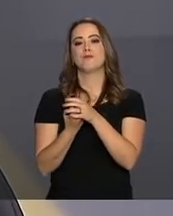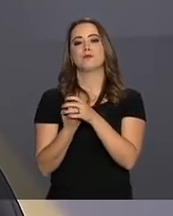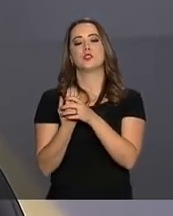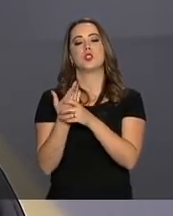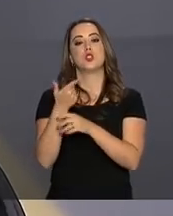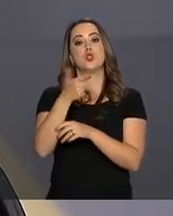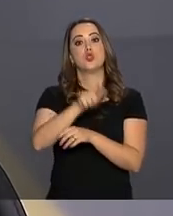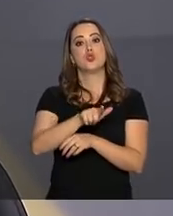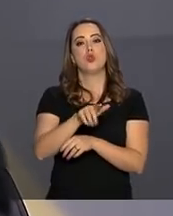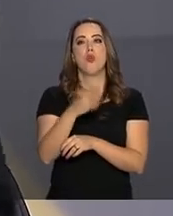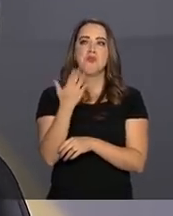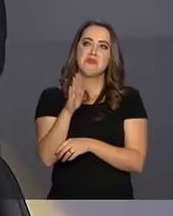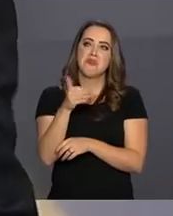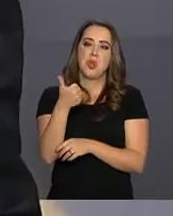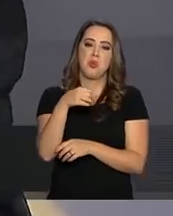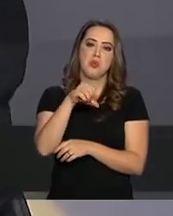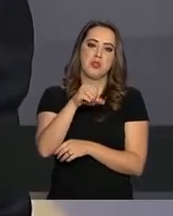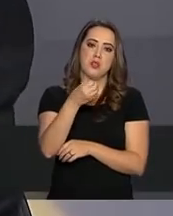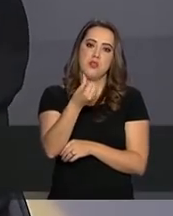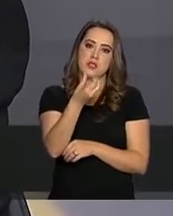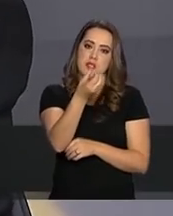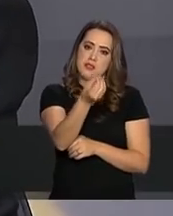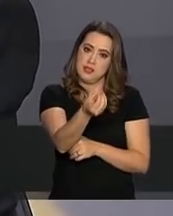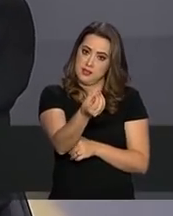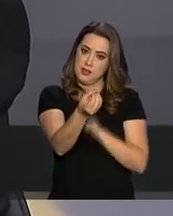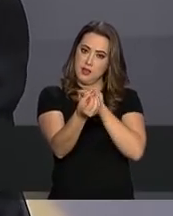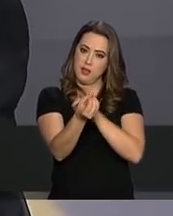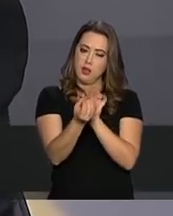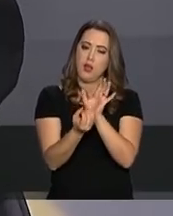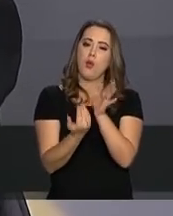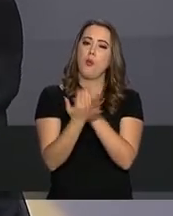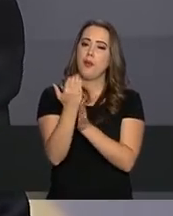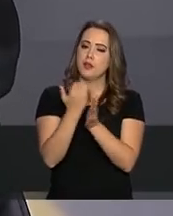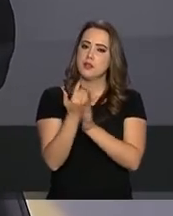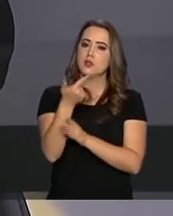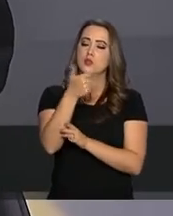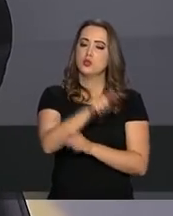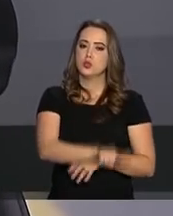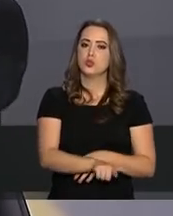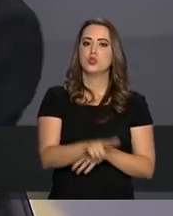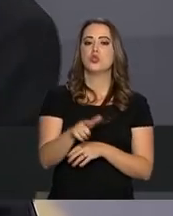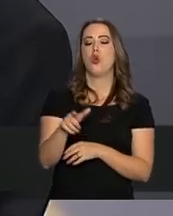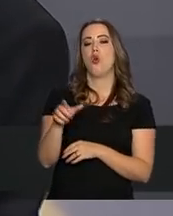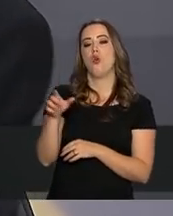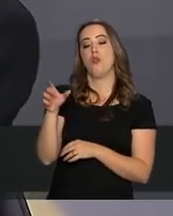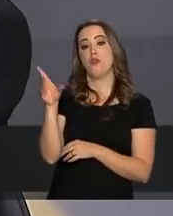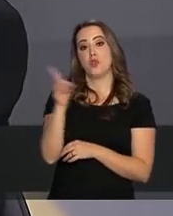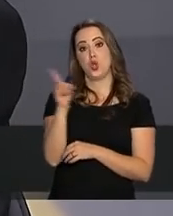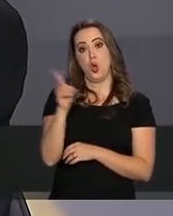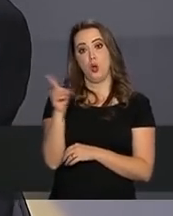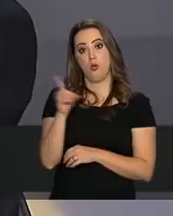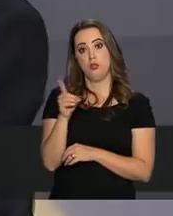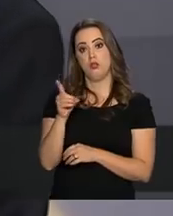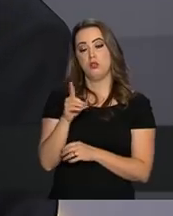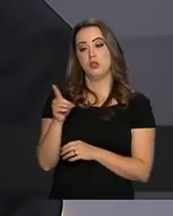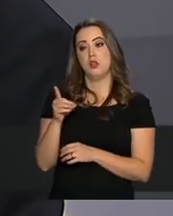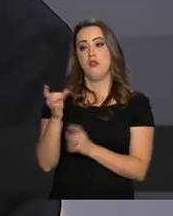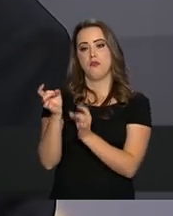da década de 60, quando surgem os mercados, os euro-mercados. O mercado de euro-dólar marca esse